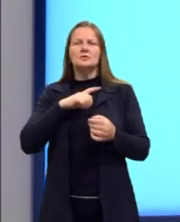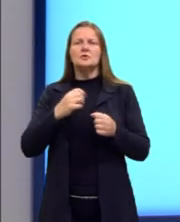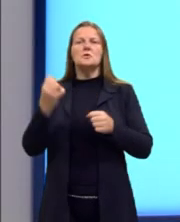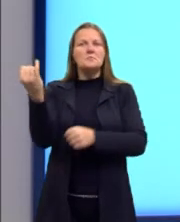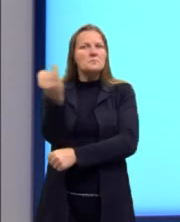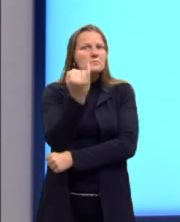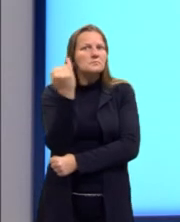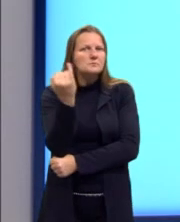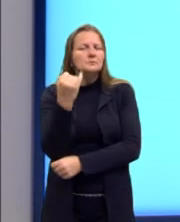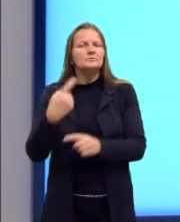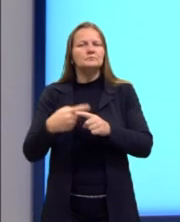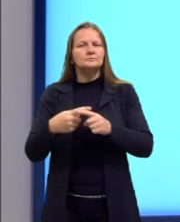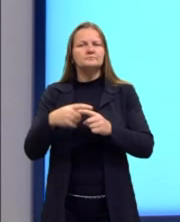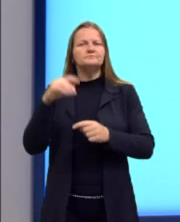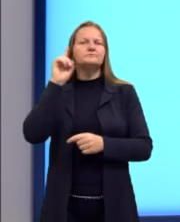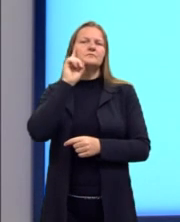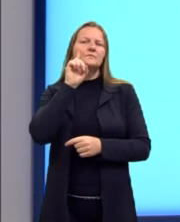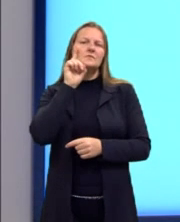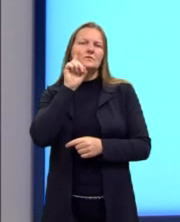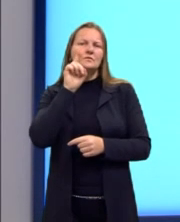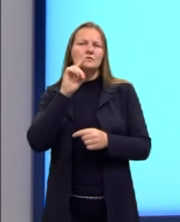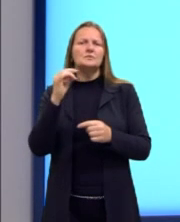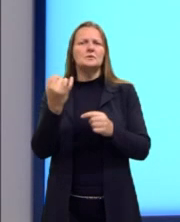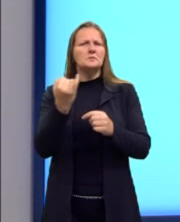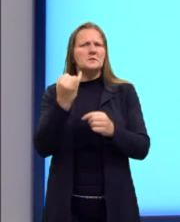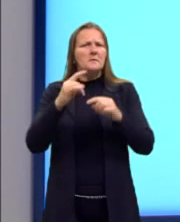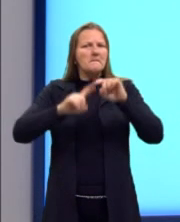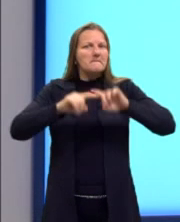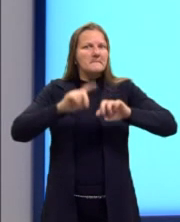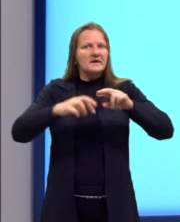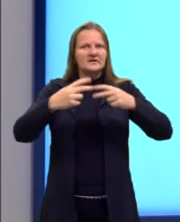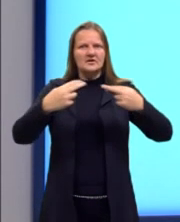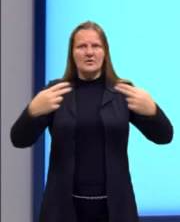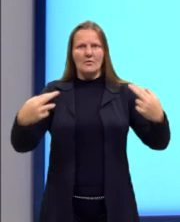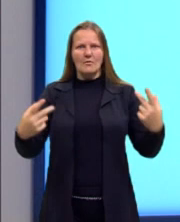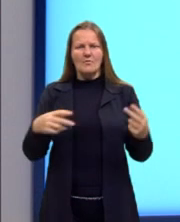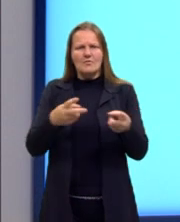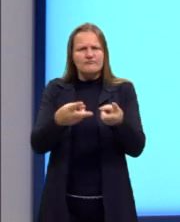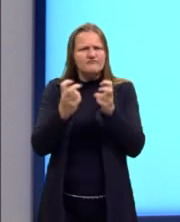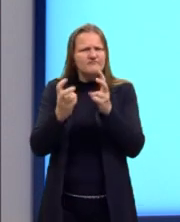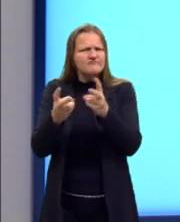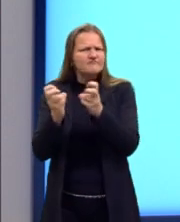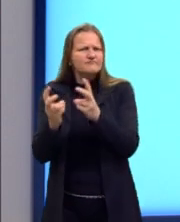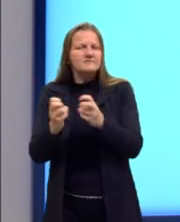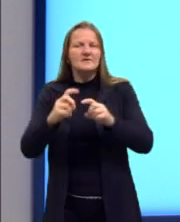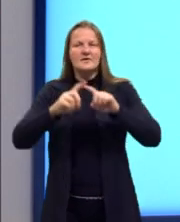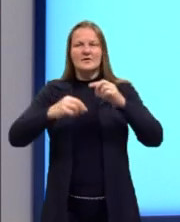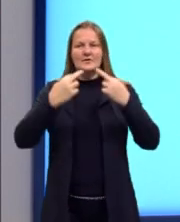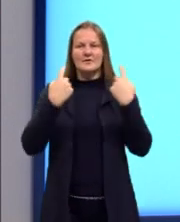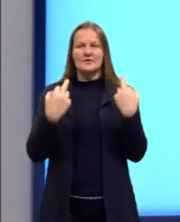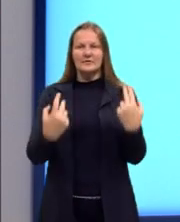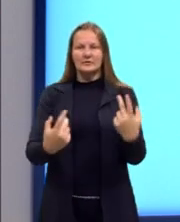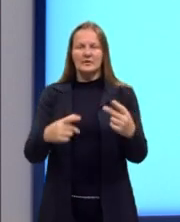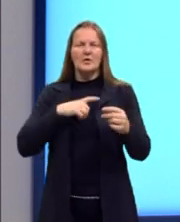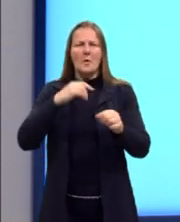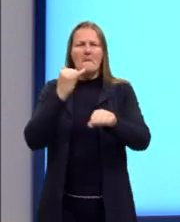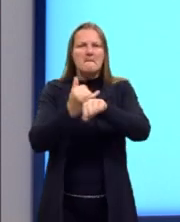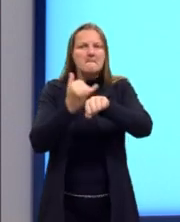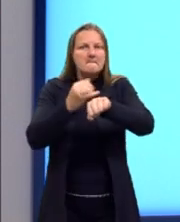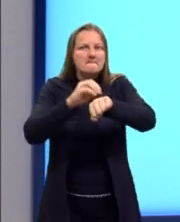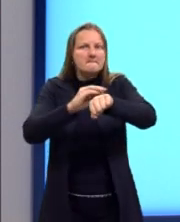importantes, por quê? Eles conseguiam matéria-prima, eles extraíam recursos naturais, metais